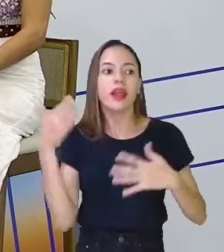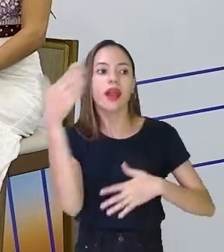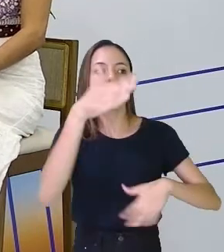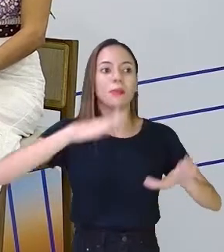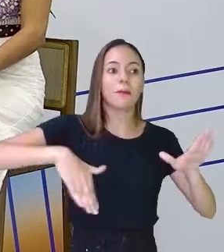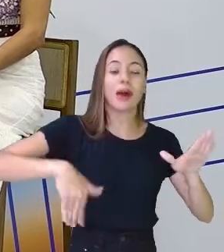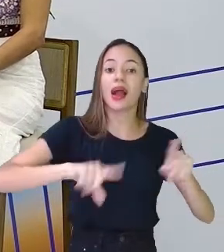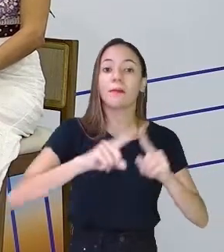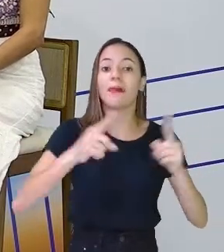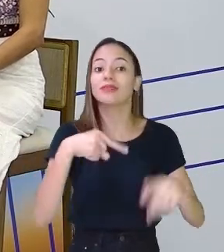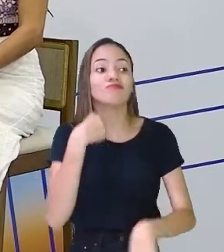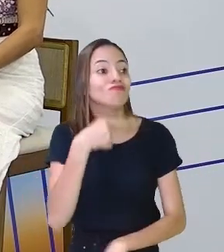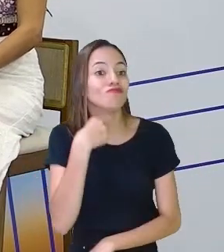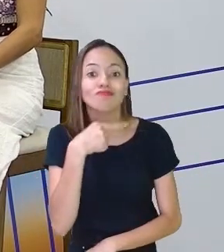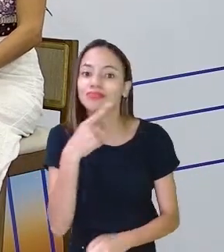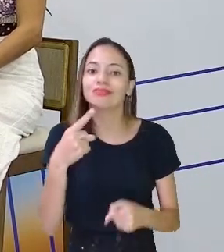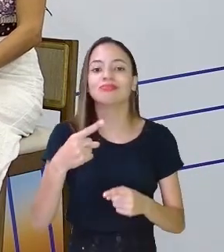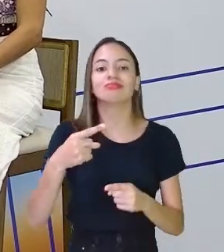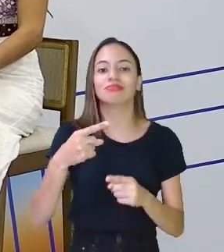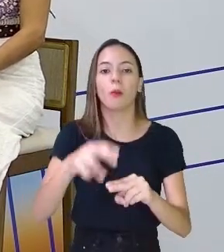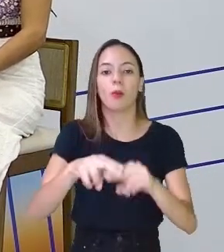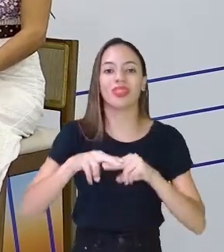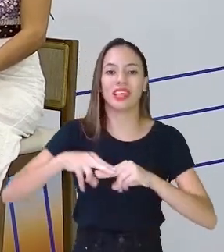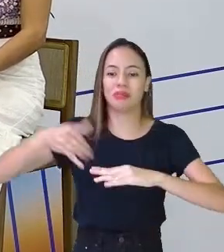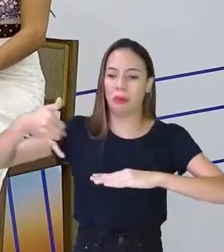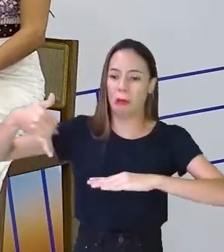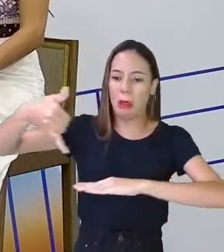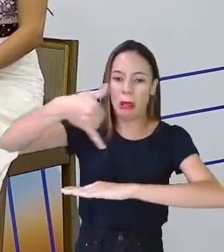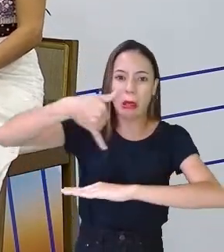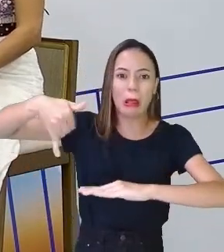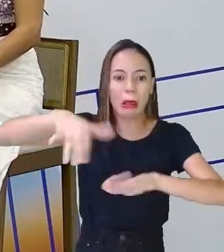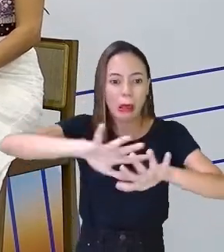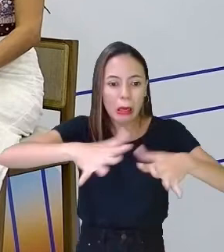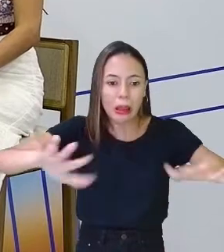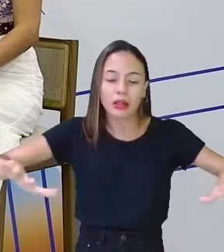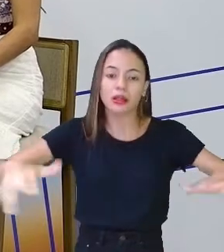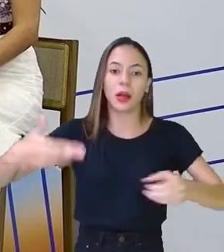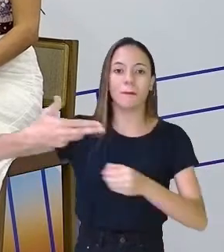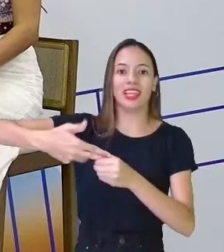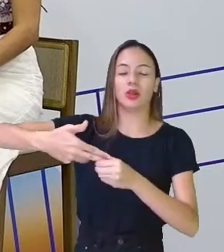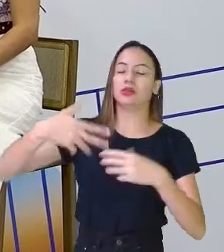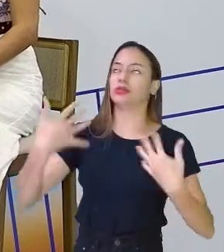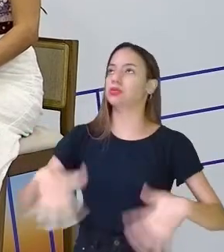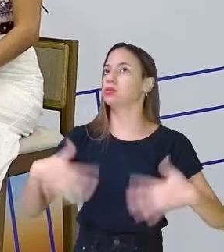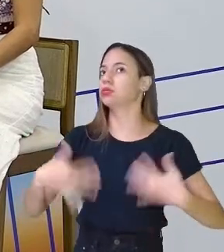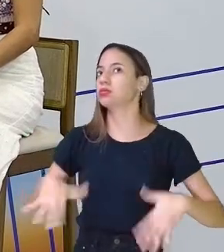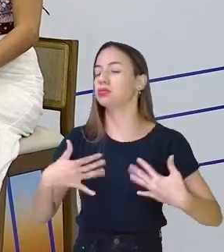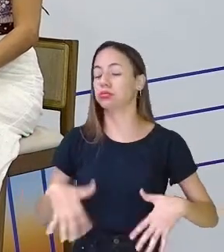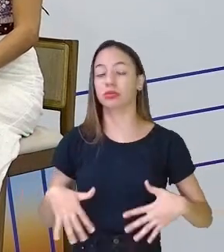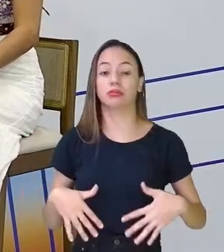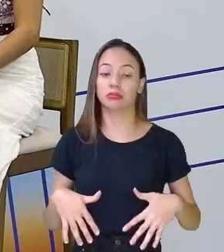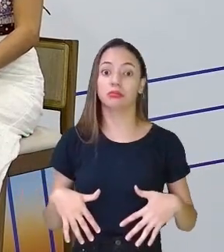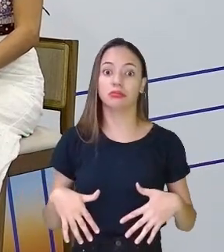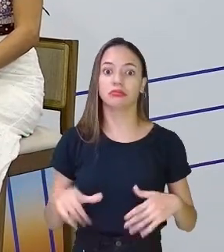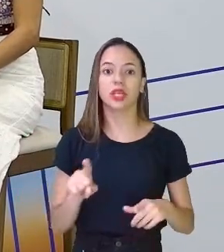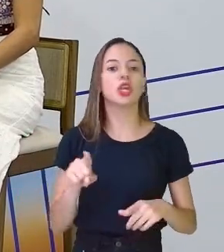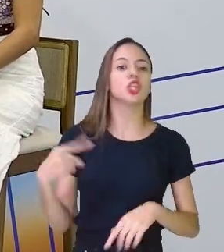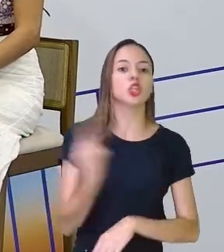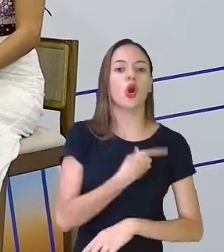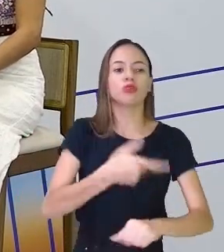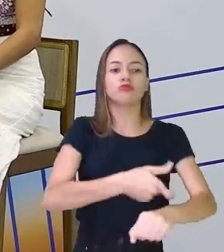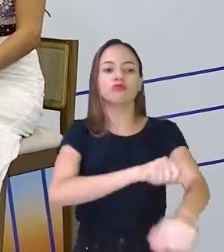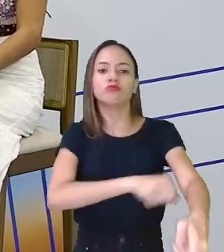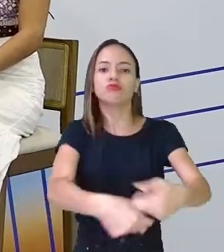conseguia, não é? Por conta daquela tragédia. O vazamento de óleo, petróleo absurdo. E a gente arregaçou as mangas,